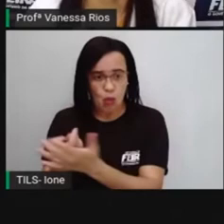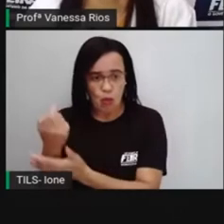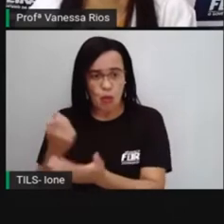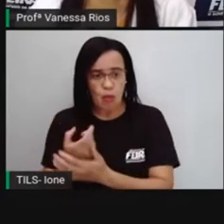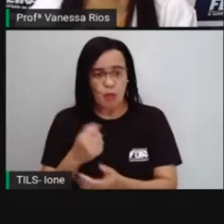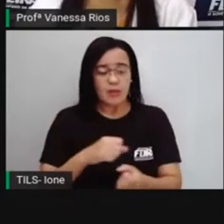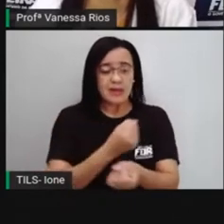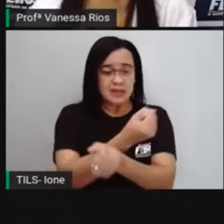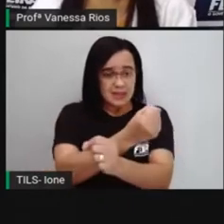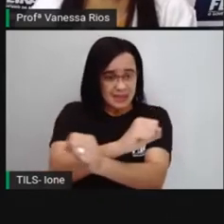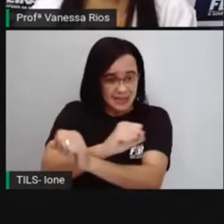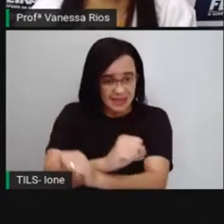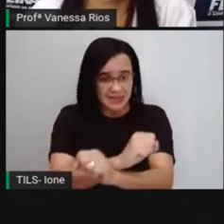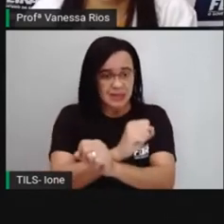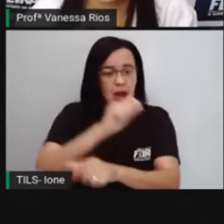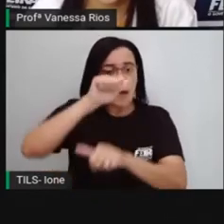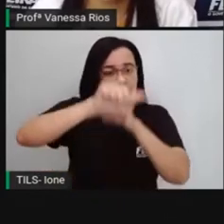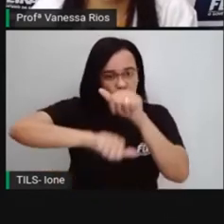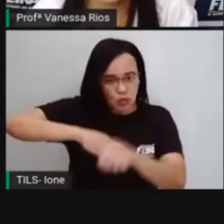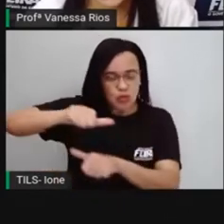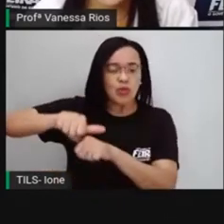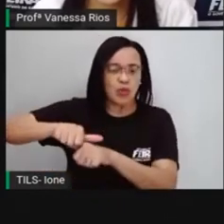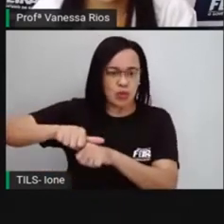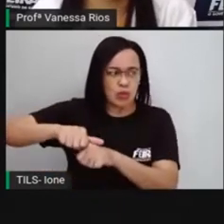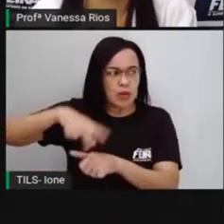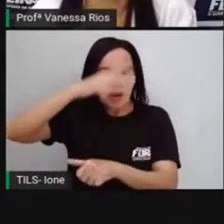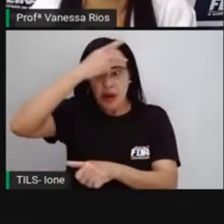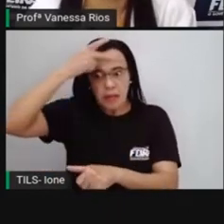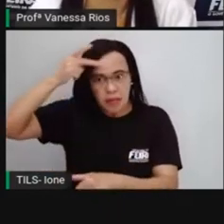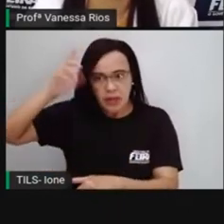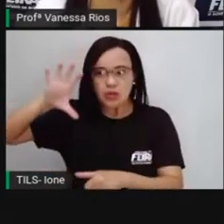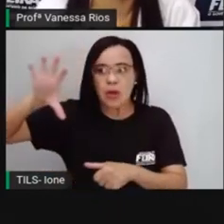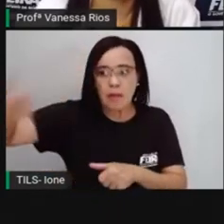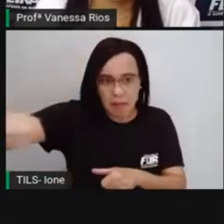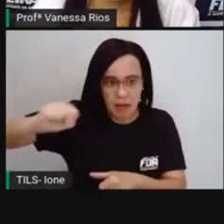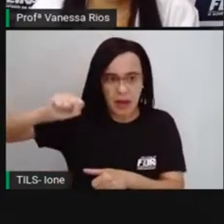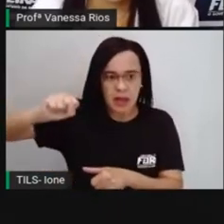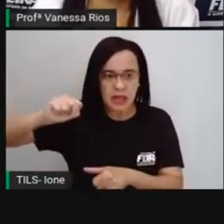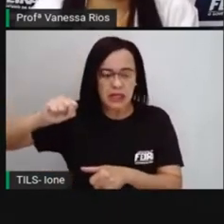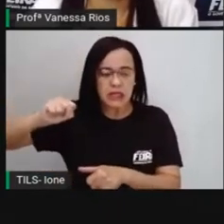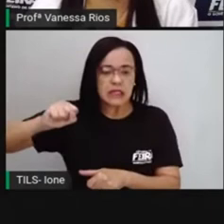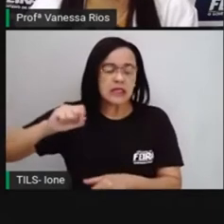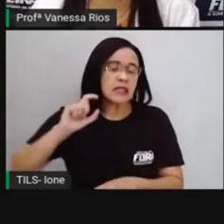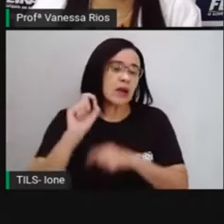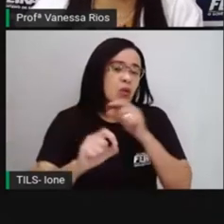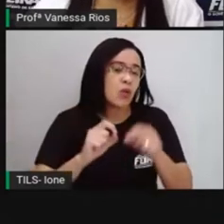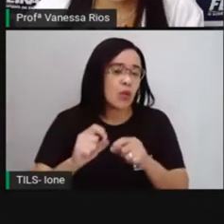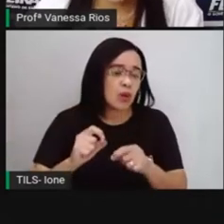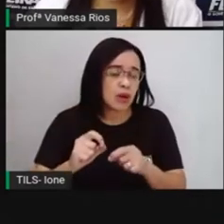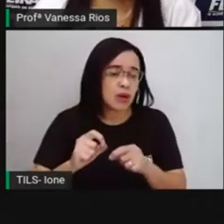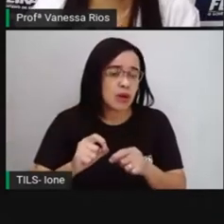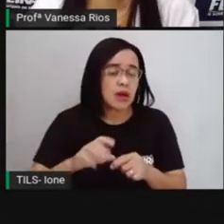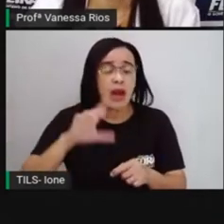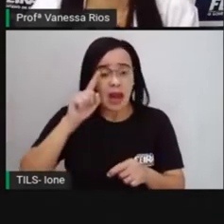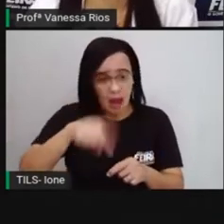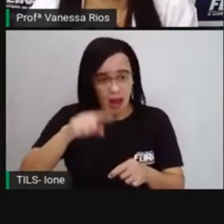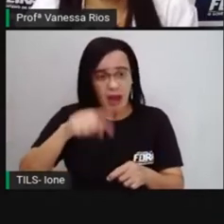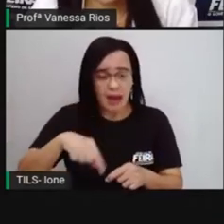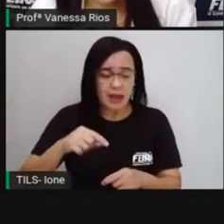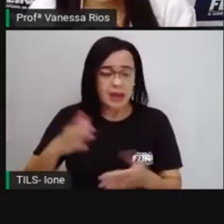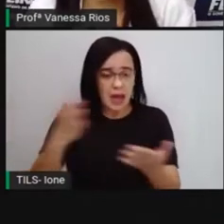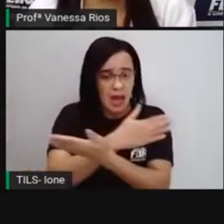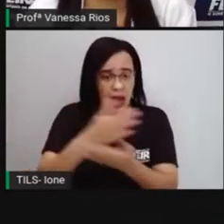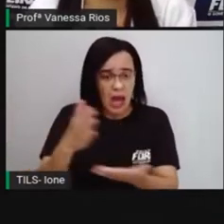muitas pessoas começaram a ser aí capturadas, né? Pegas aí pelos próprios africanos para